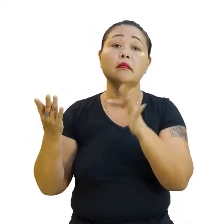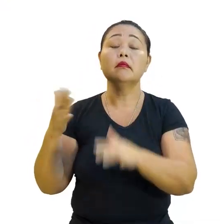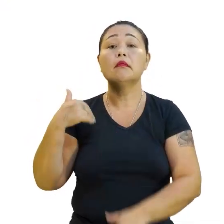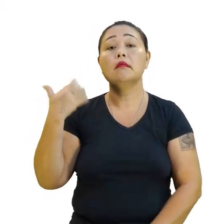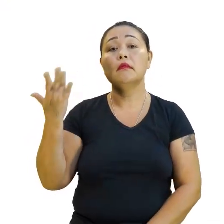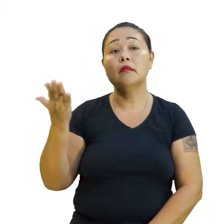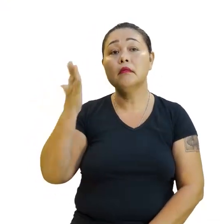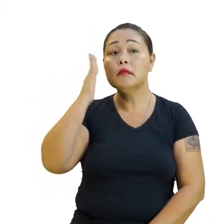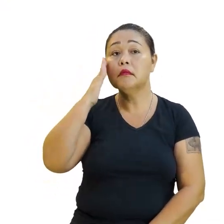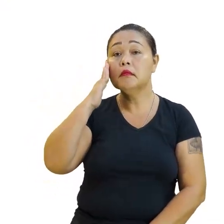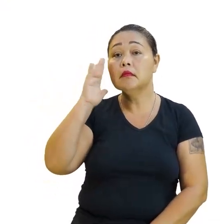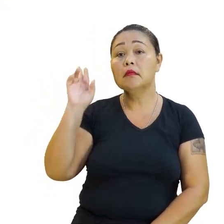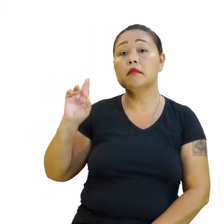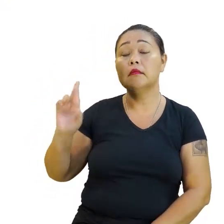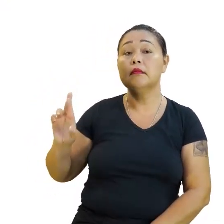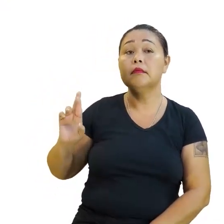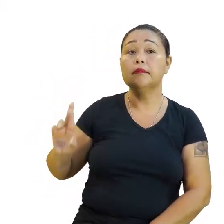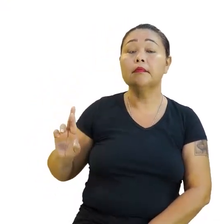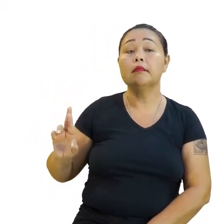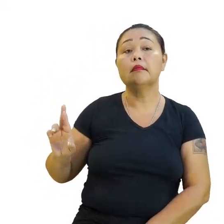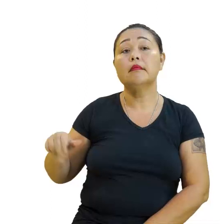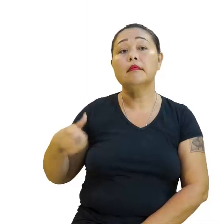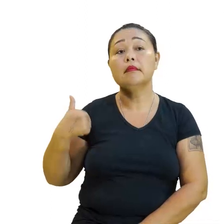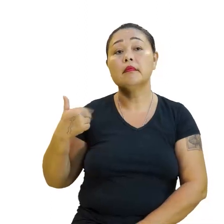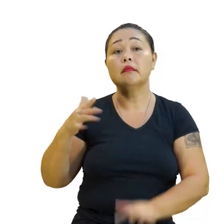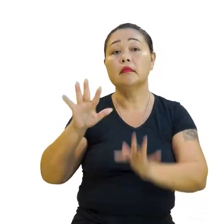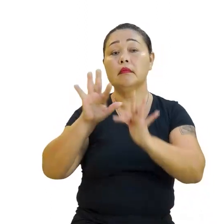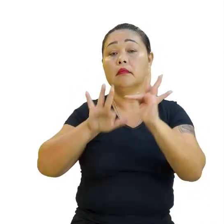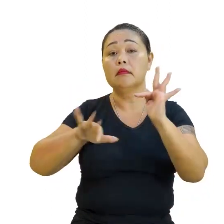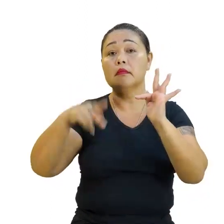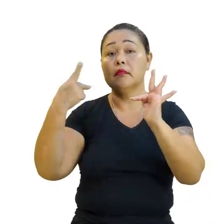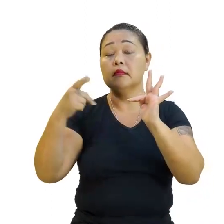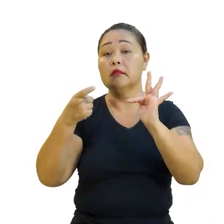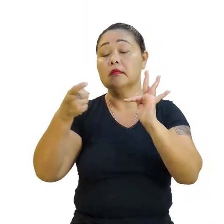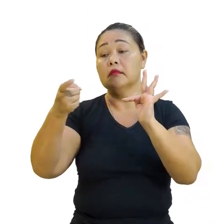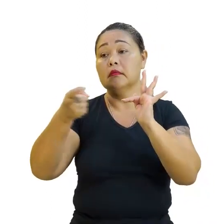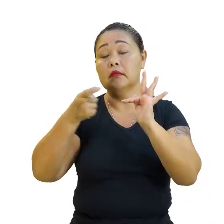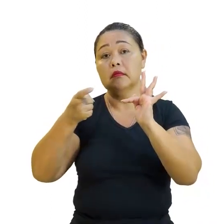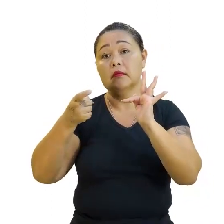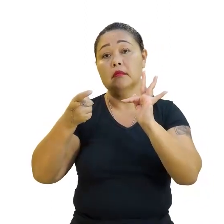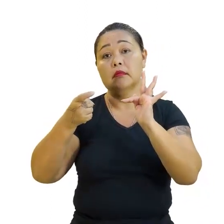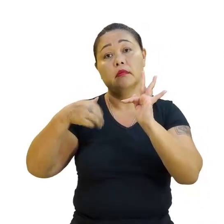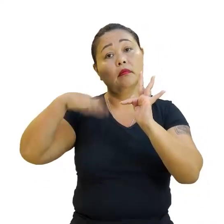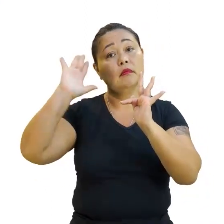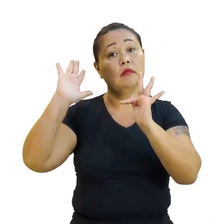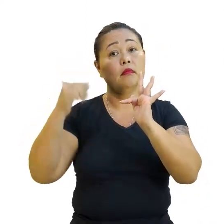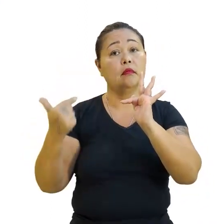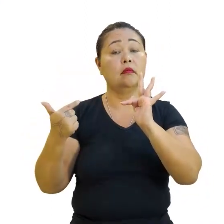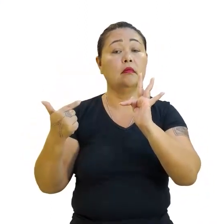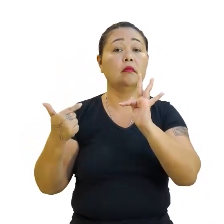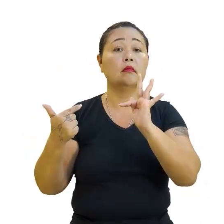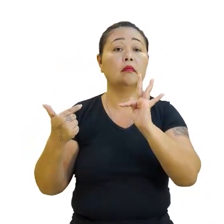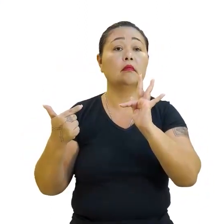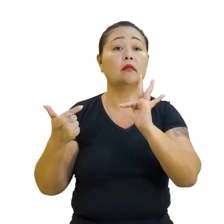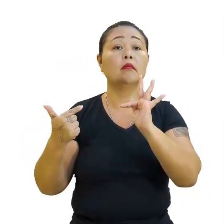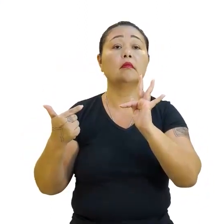agora a gente vai dar o resultado. Essa função é positiva para valores maiores que 2. E ela é negativa